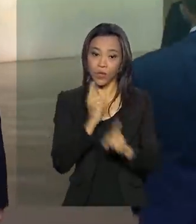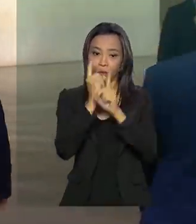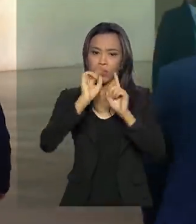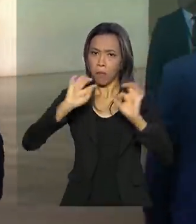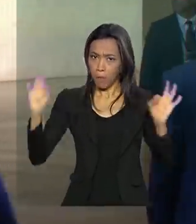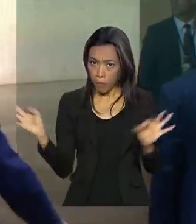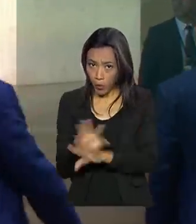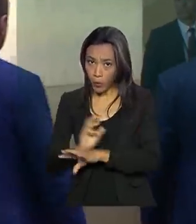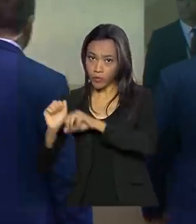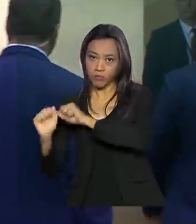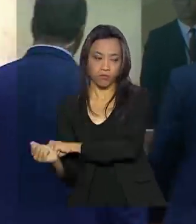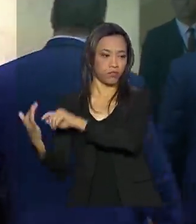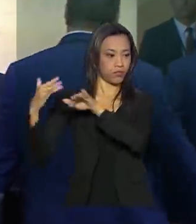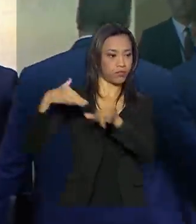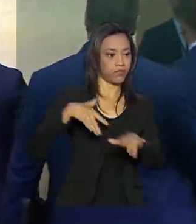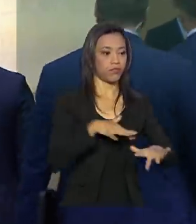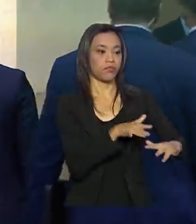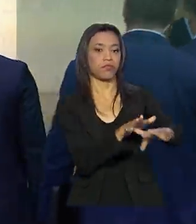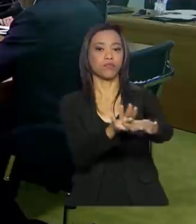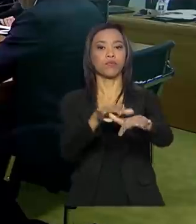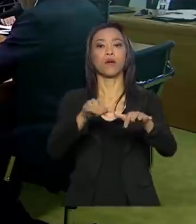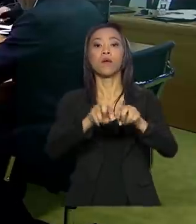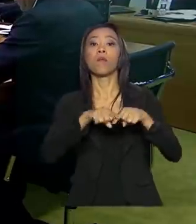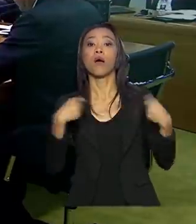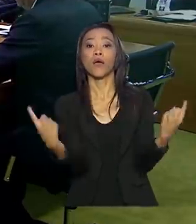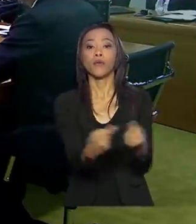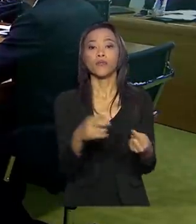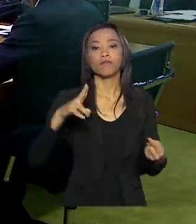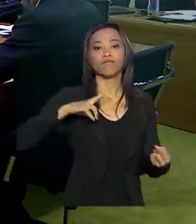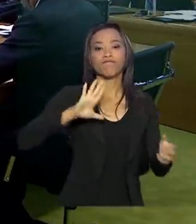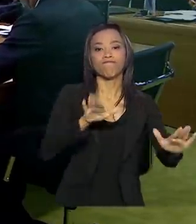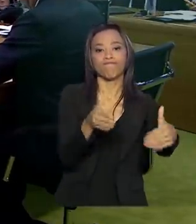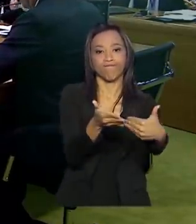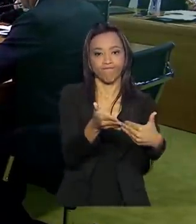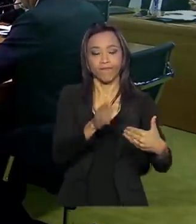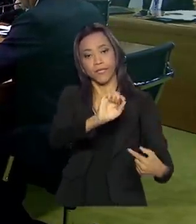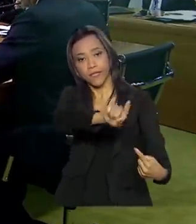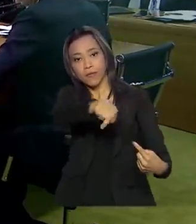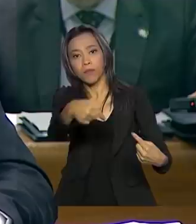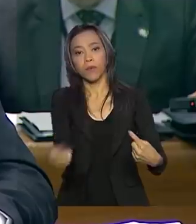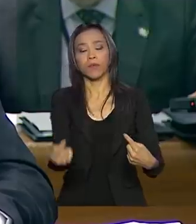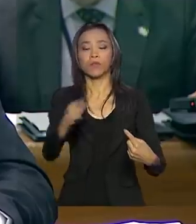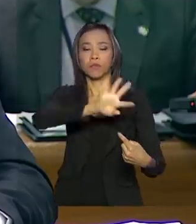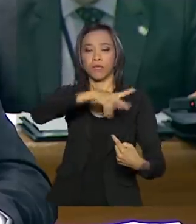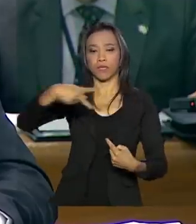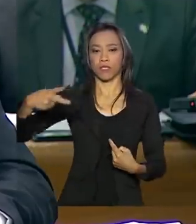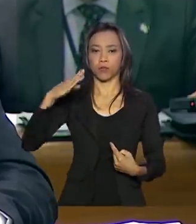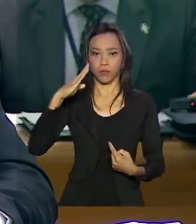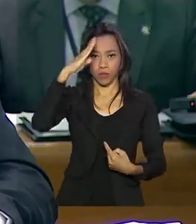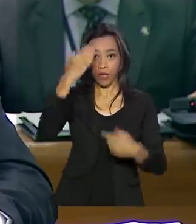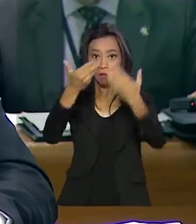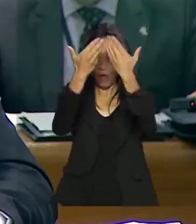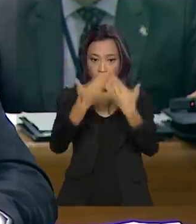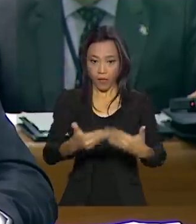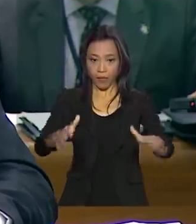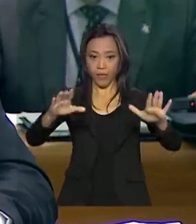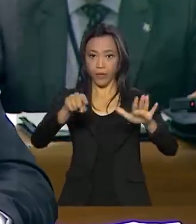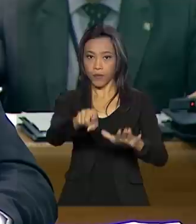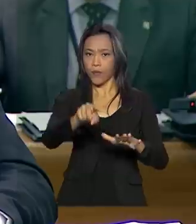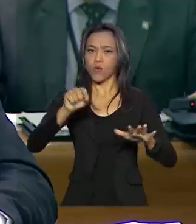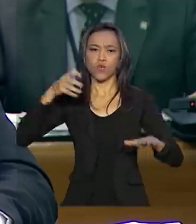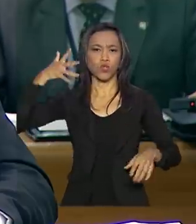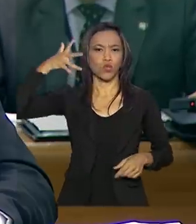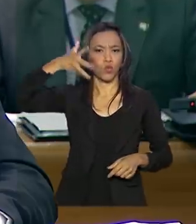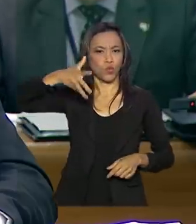líderes entraram para uma sessão fechada. Em seguida, o presidente Jair Bolsonaro abriu a sessão plenária com um